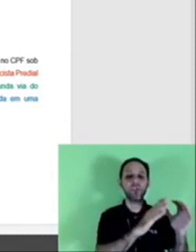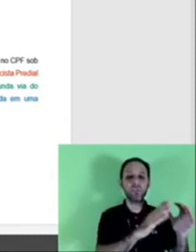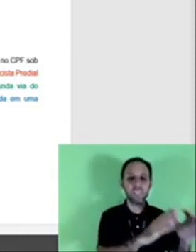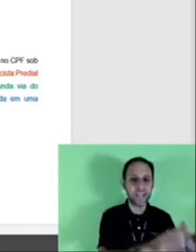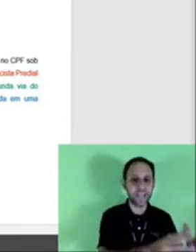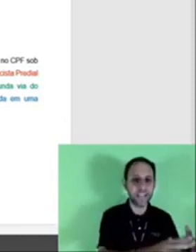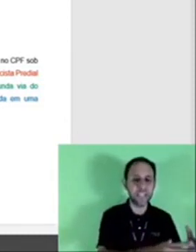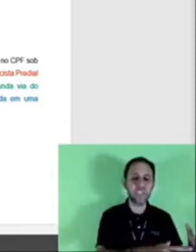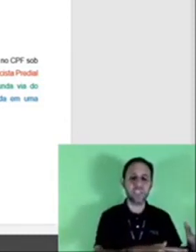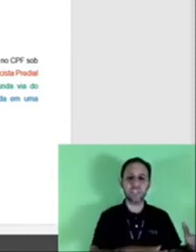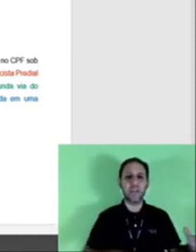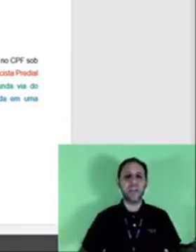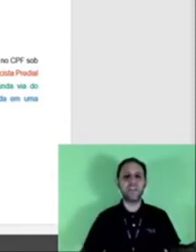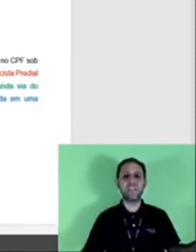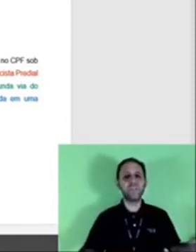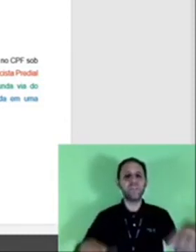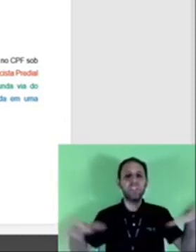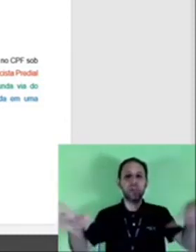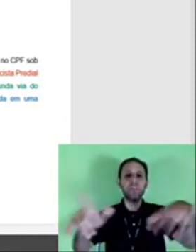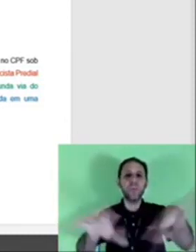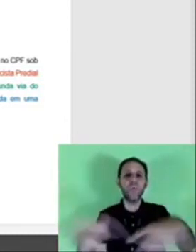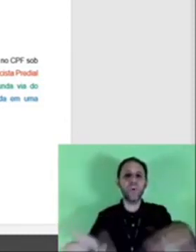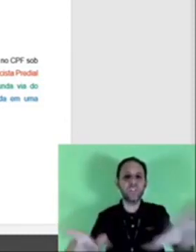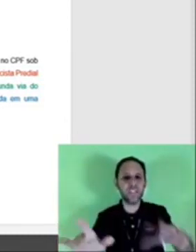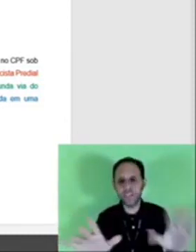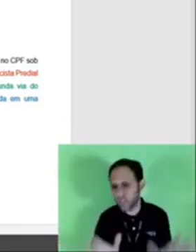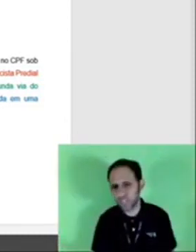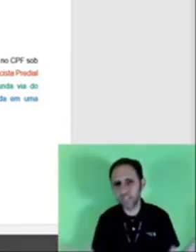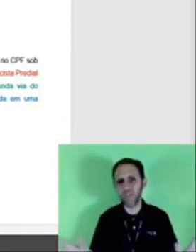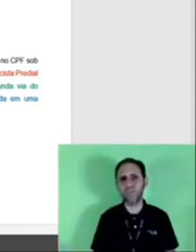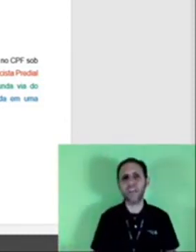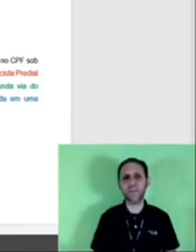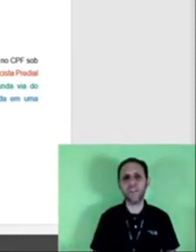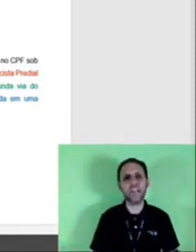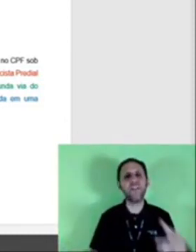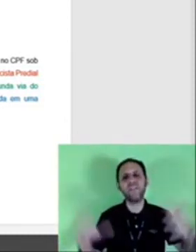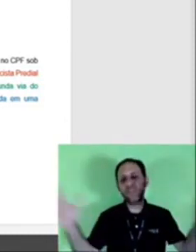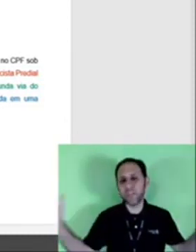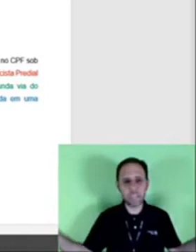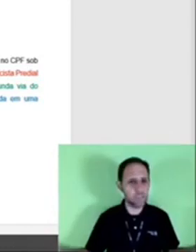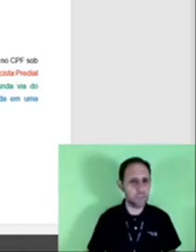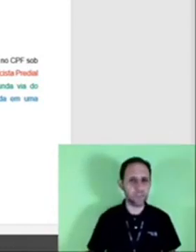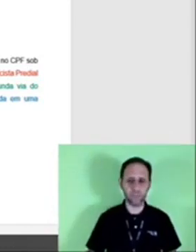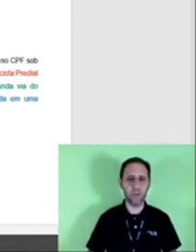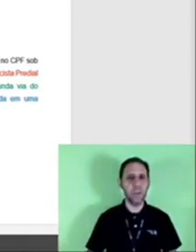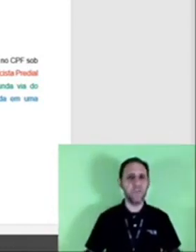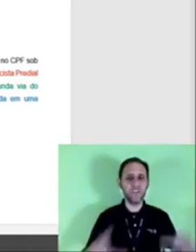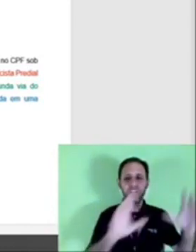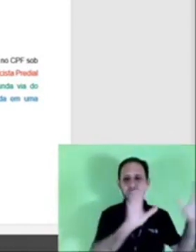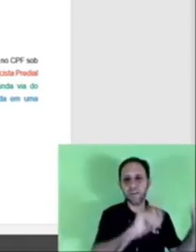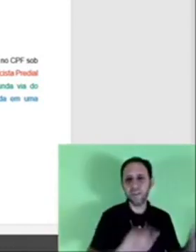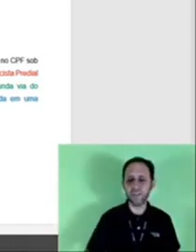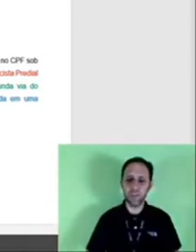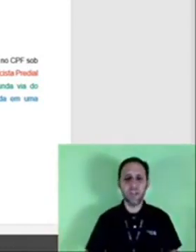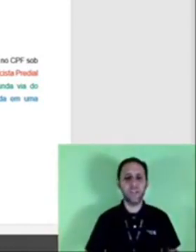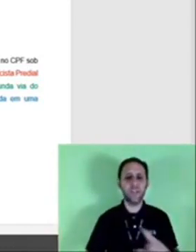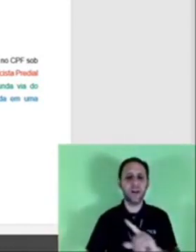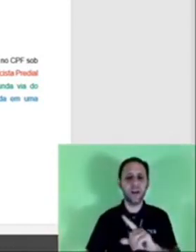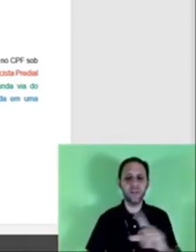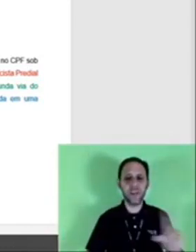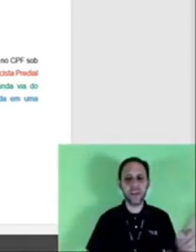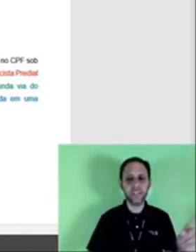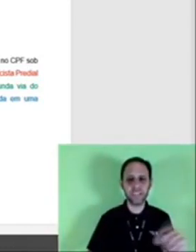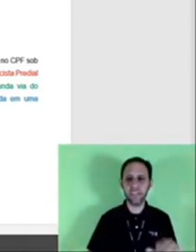cada um tem as suas características não é simplesmente abrir o Word e sair digitando qualquer coisa ah fiz um requerimento fiz um aviso